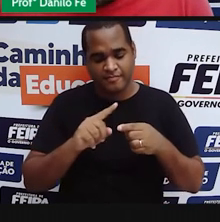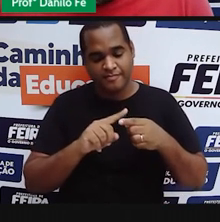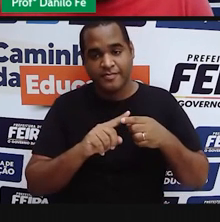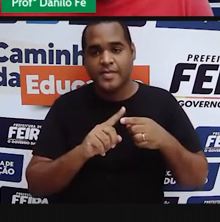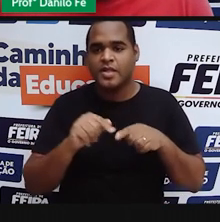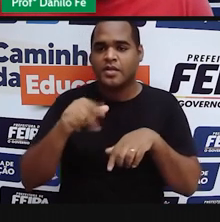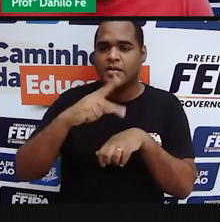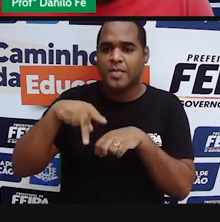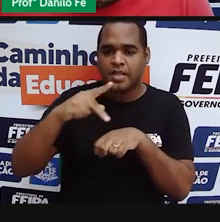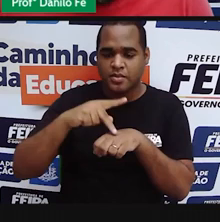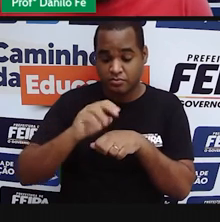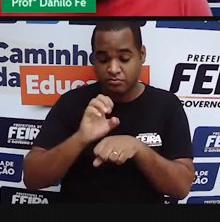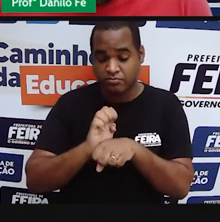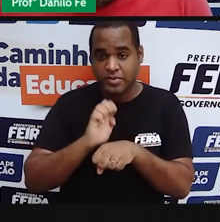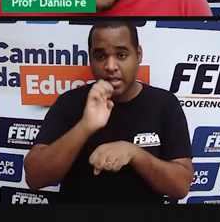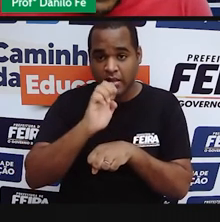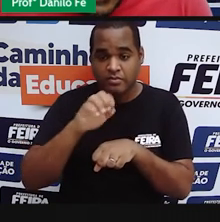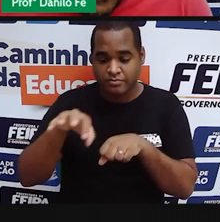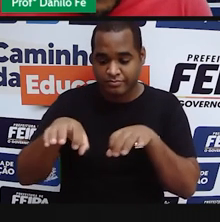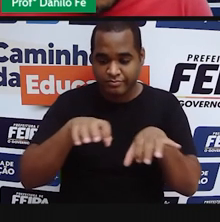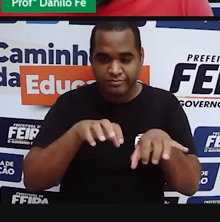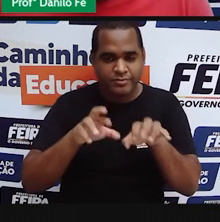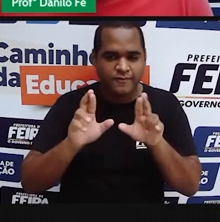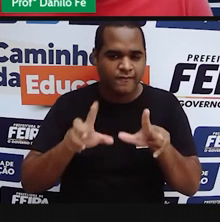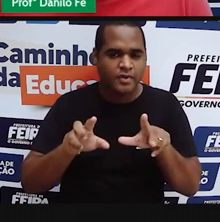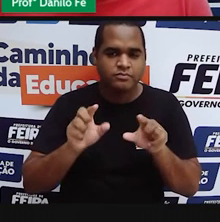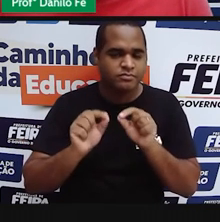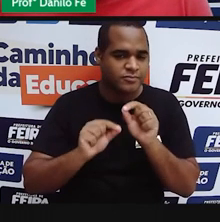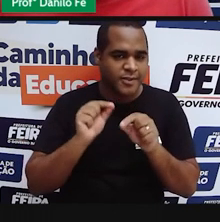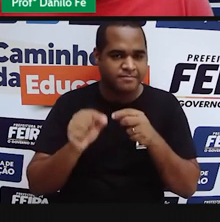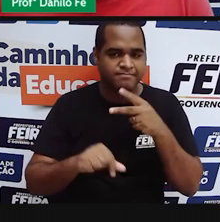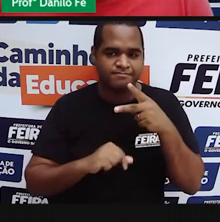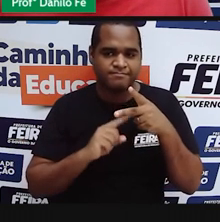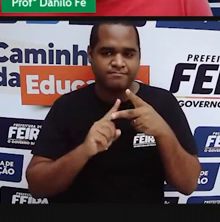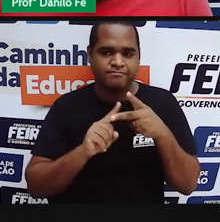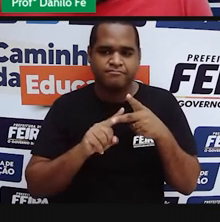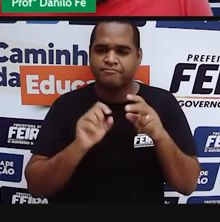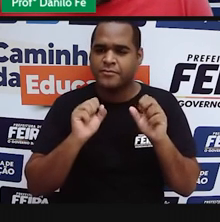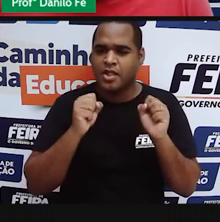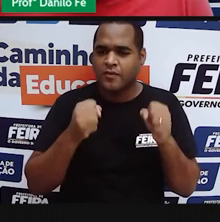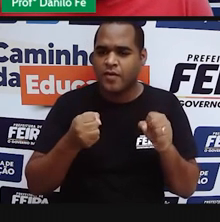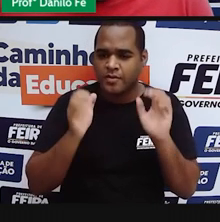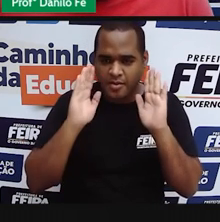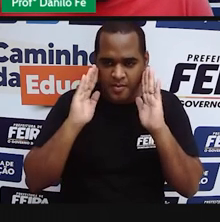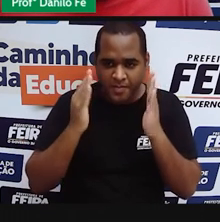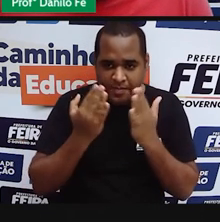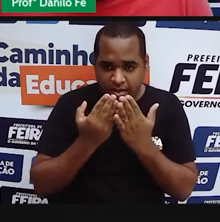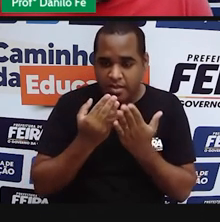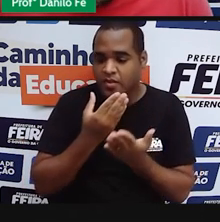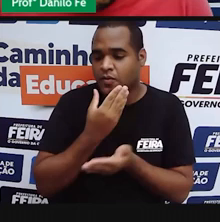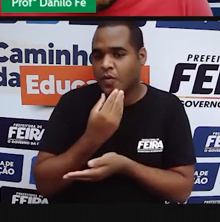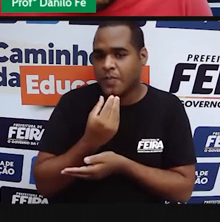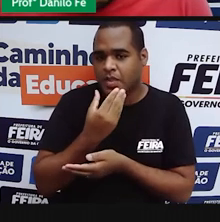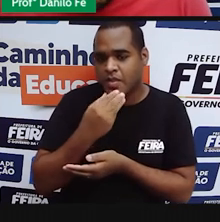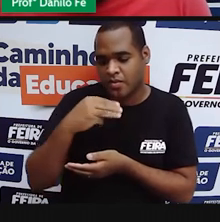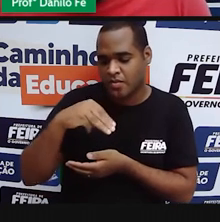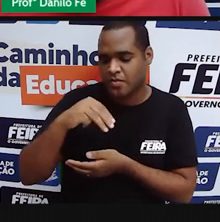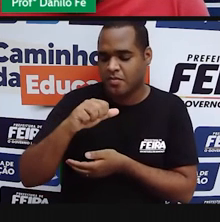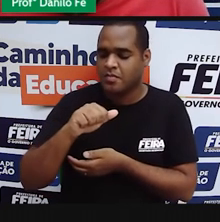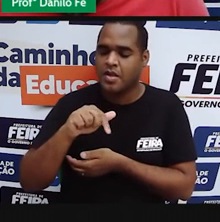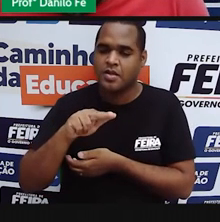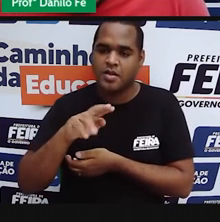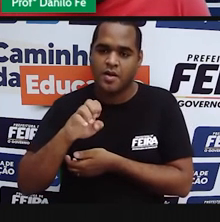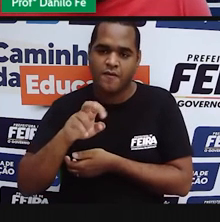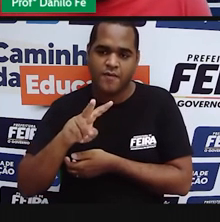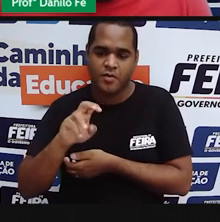principal diferença entre país e Estado e nação. Vocês vão estudar as principais ideias de Maquiavel, Rocha